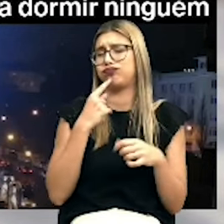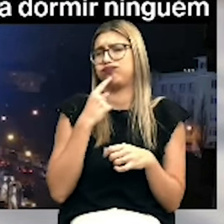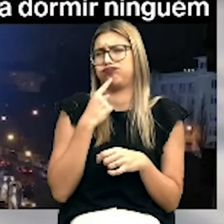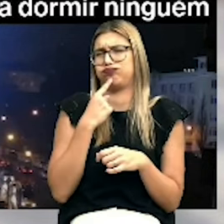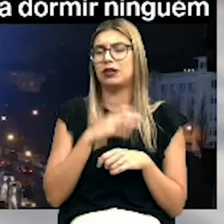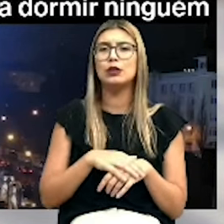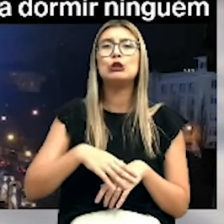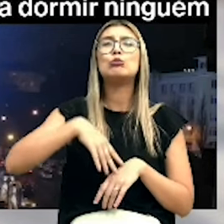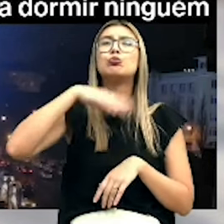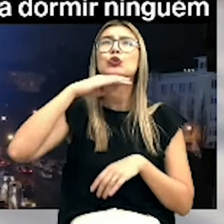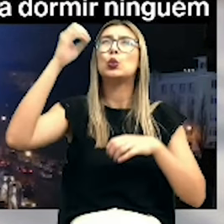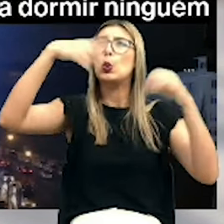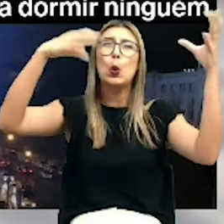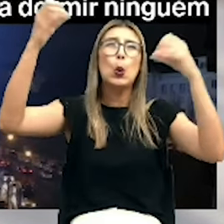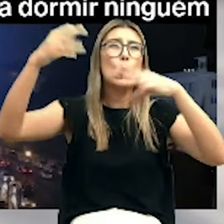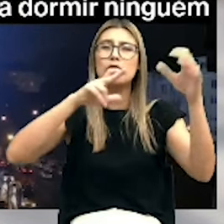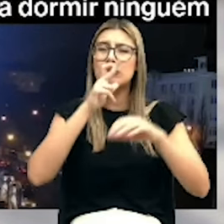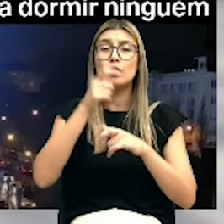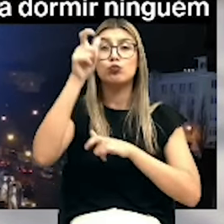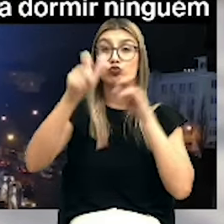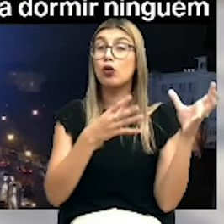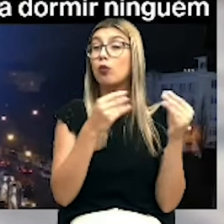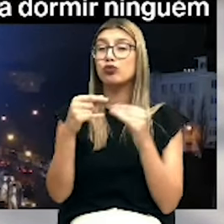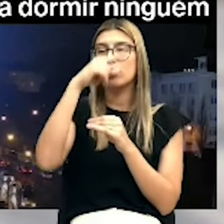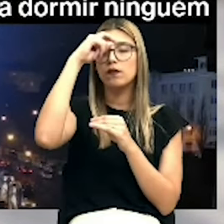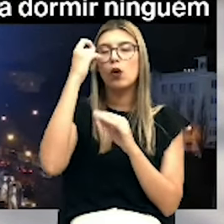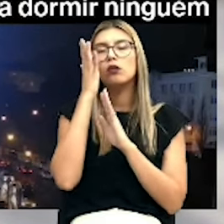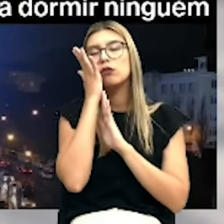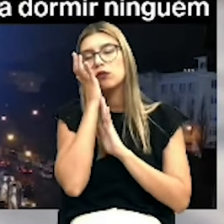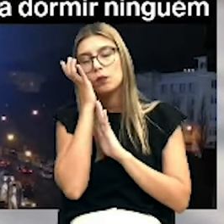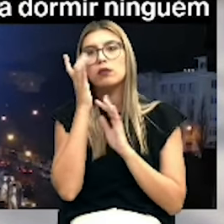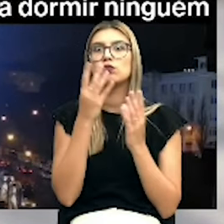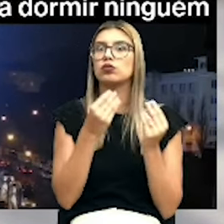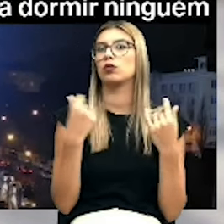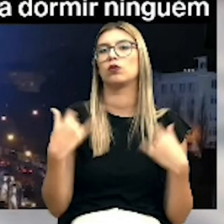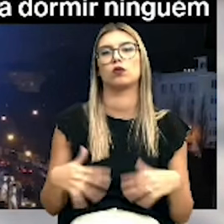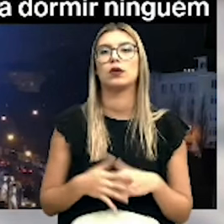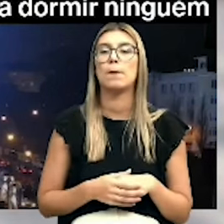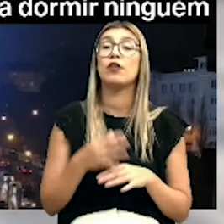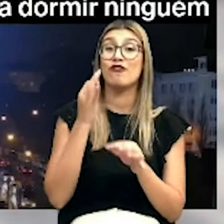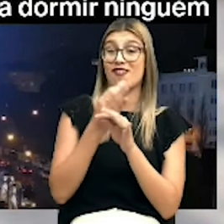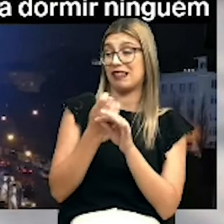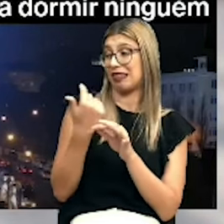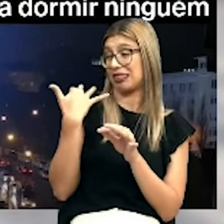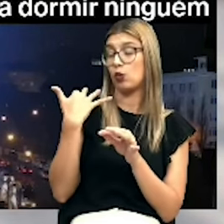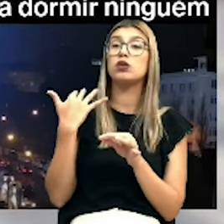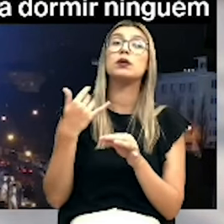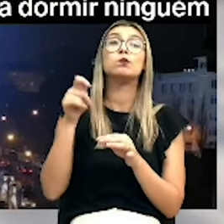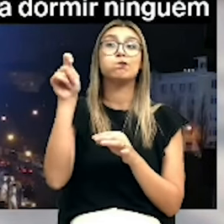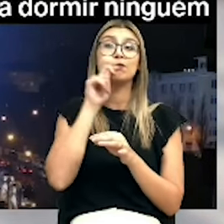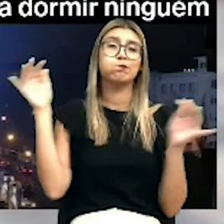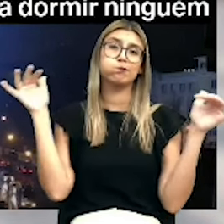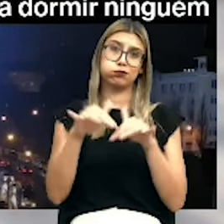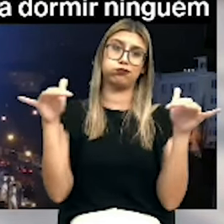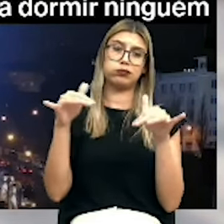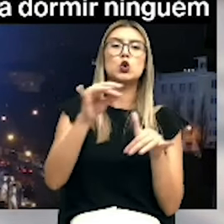poluição luminosa, temos dificuldade, muitas pessoas têm dificuldade em dormir. Desde as contínuas festas que temos, o excesso de turismo em algumas zonas